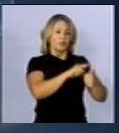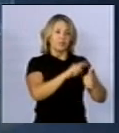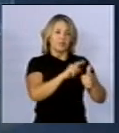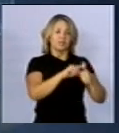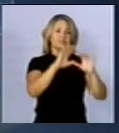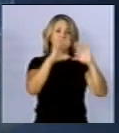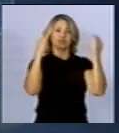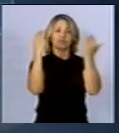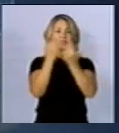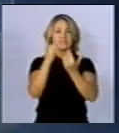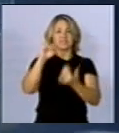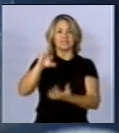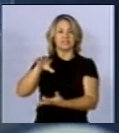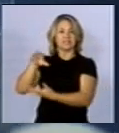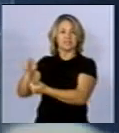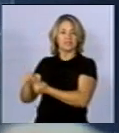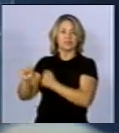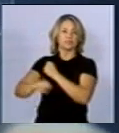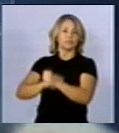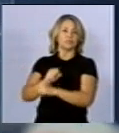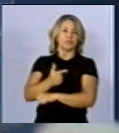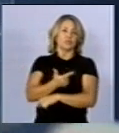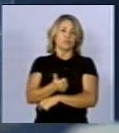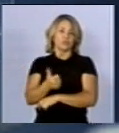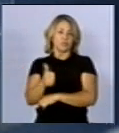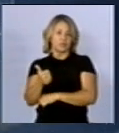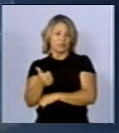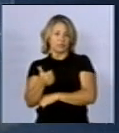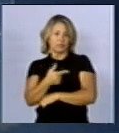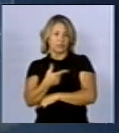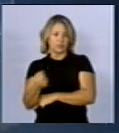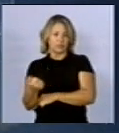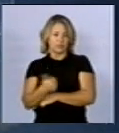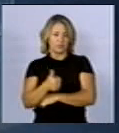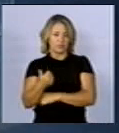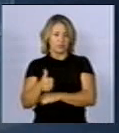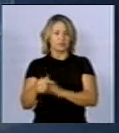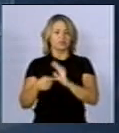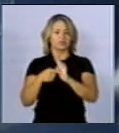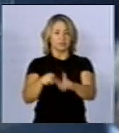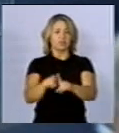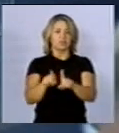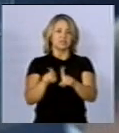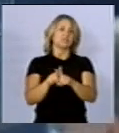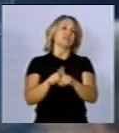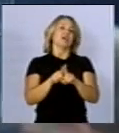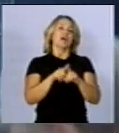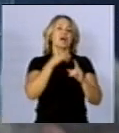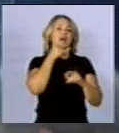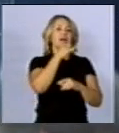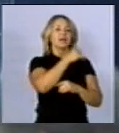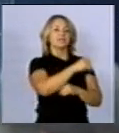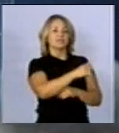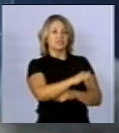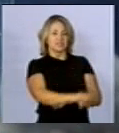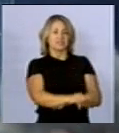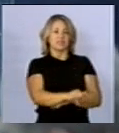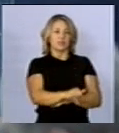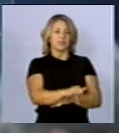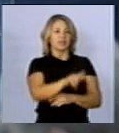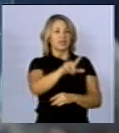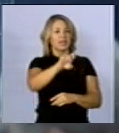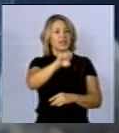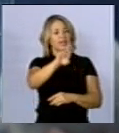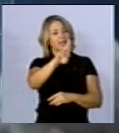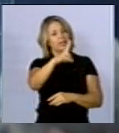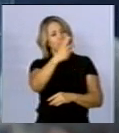internacional, realizada em 2011, promovida pela Organização Mundial da Saúde, sobre radiações neonizantes e leucemia infantil, saúde